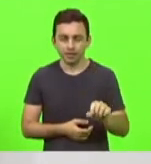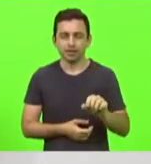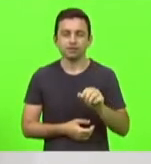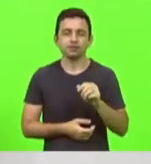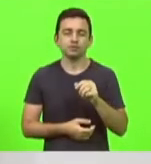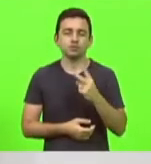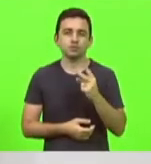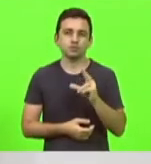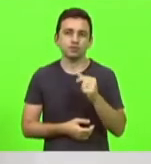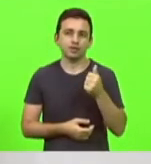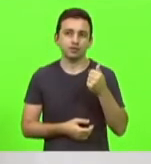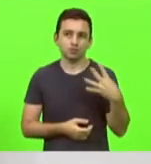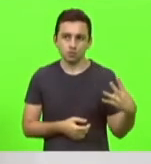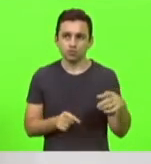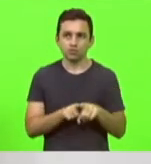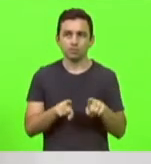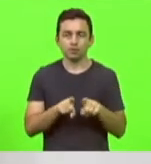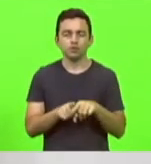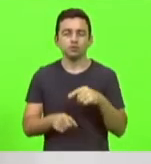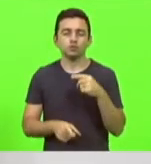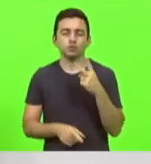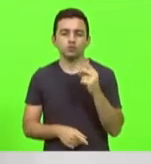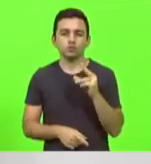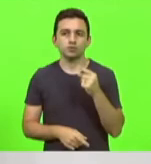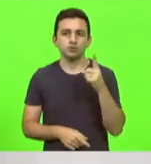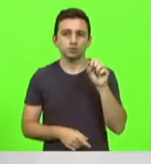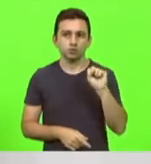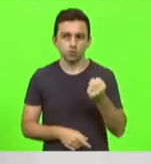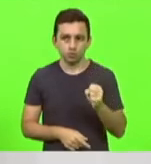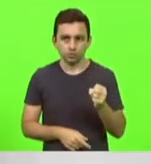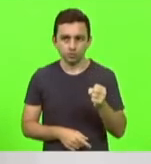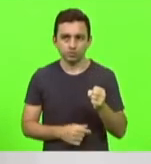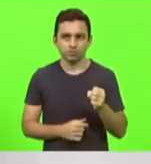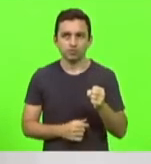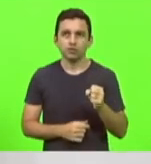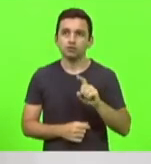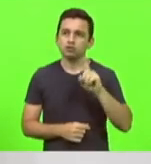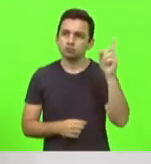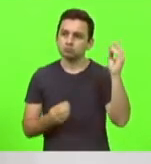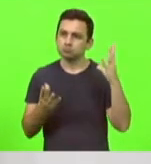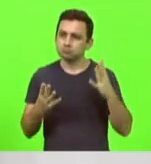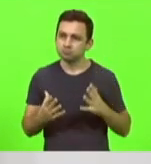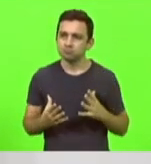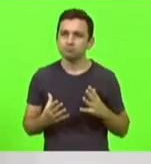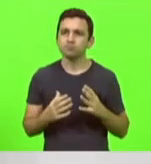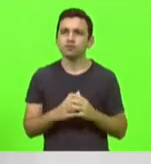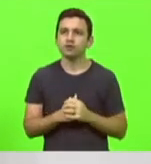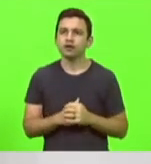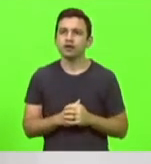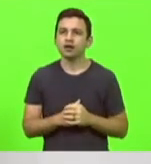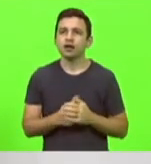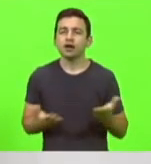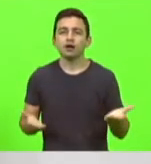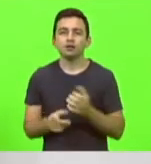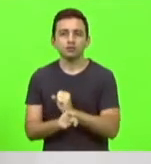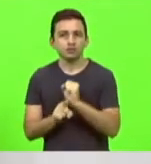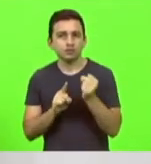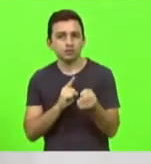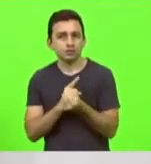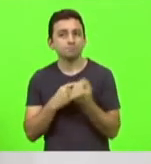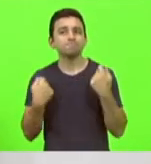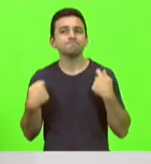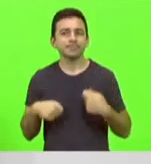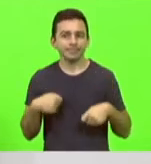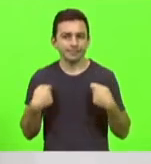2018, deputado Von Neyve, é que Deus nos ilumine, a sociedade precisa muito